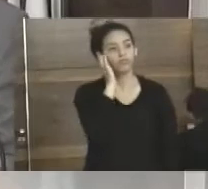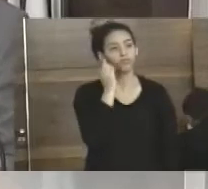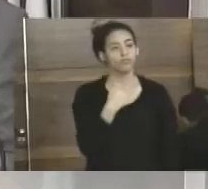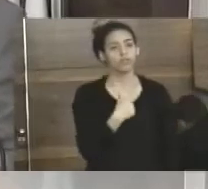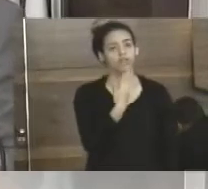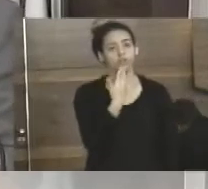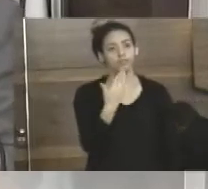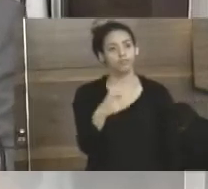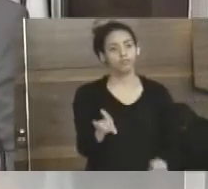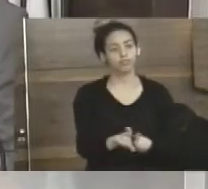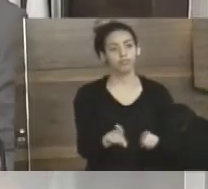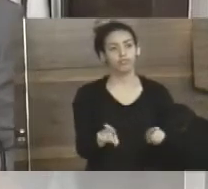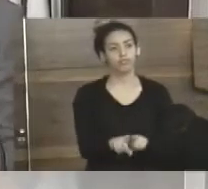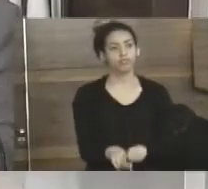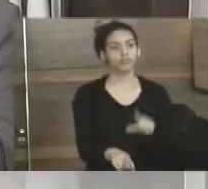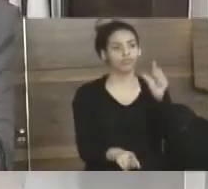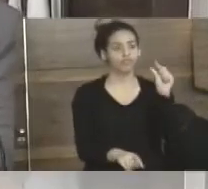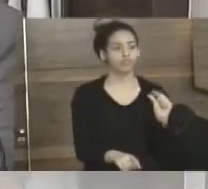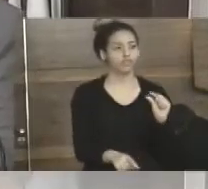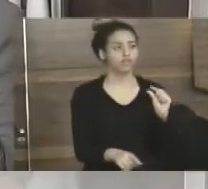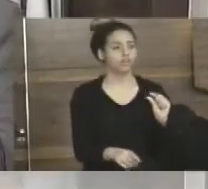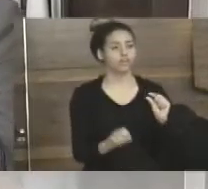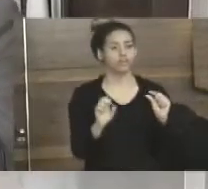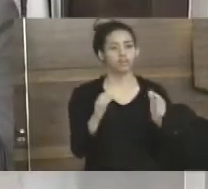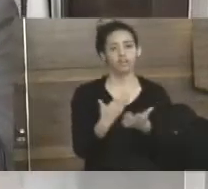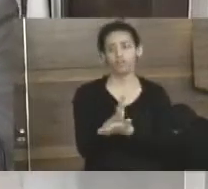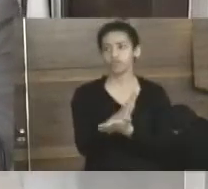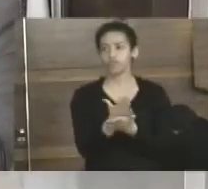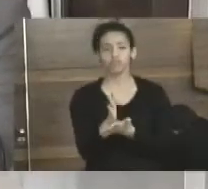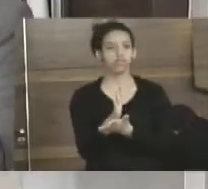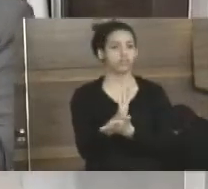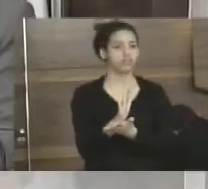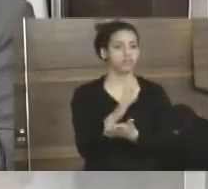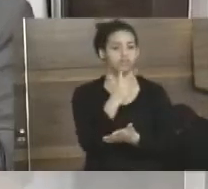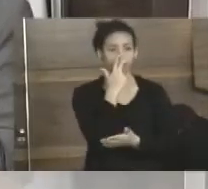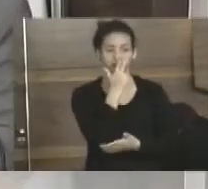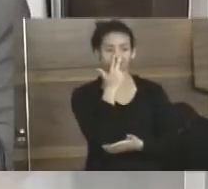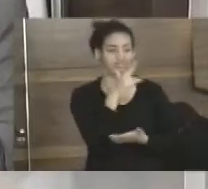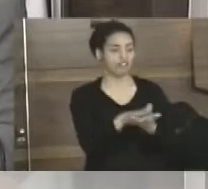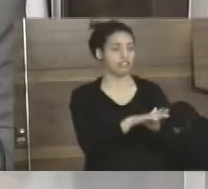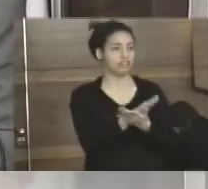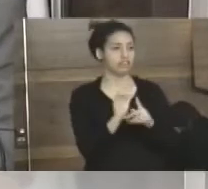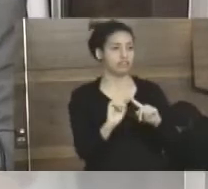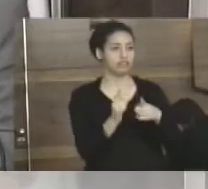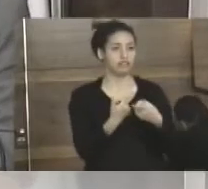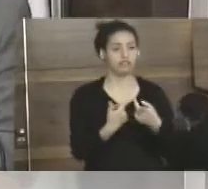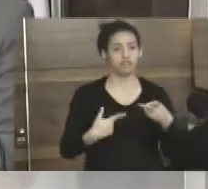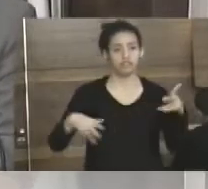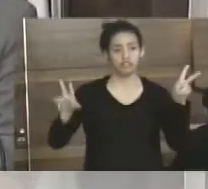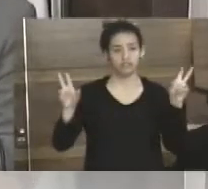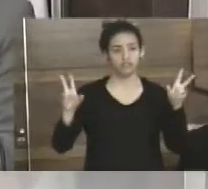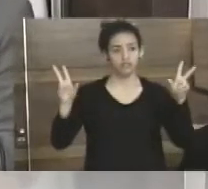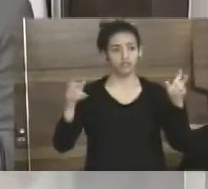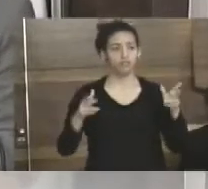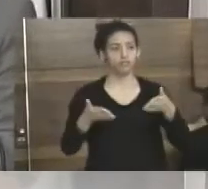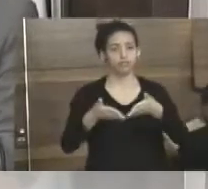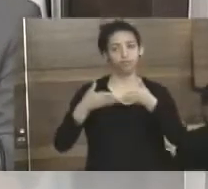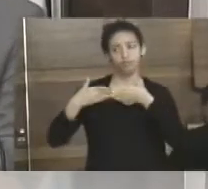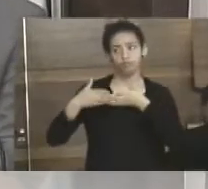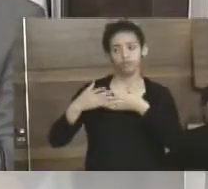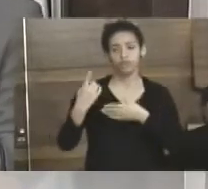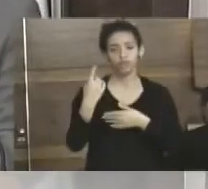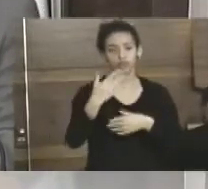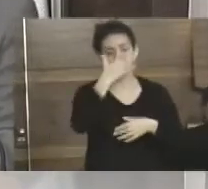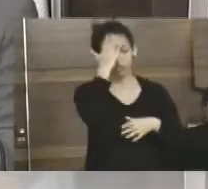Eu venho pedindo aqui também, que é pequeno, é uma coisa que muitas das vezes parece que não é nada, mas é com relação, foi até um pedido